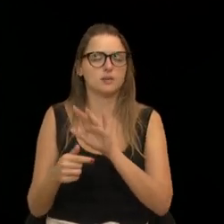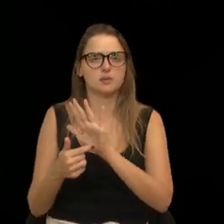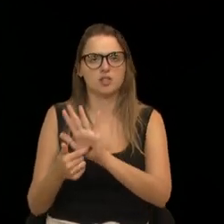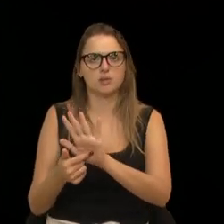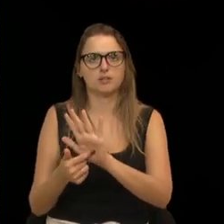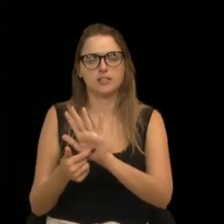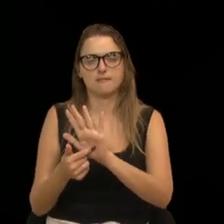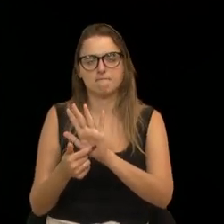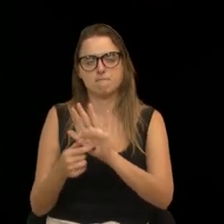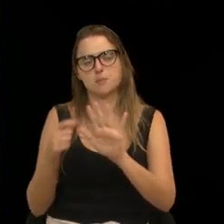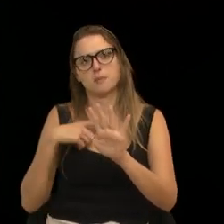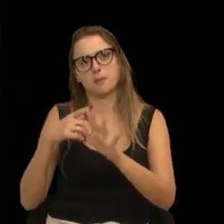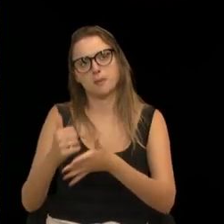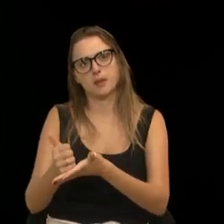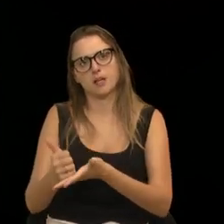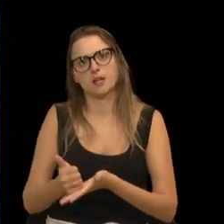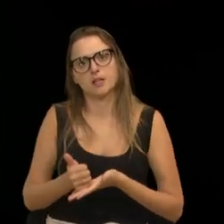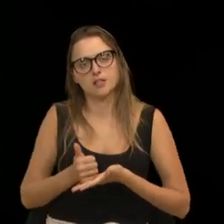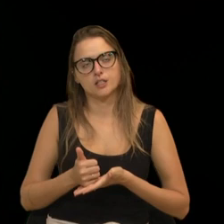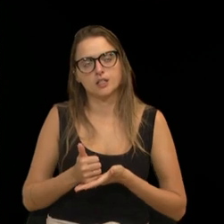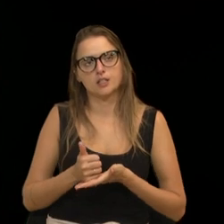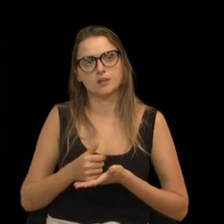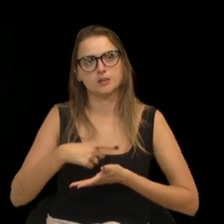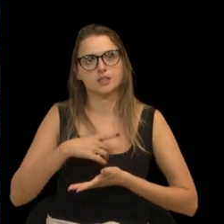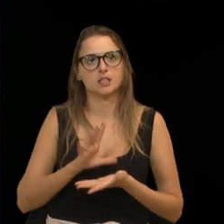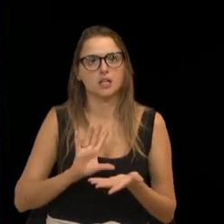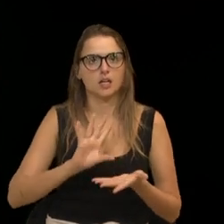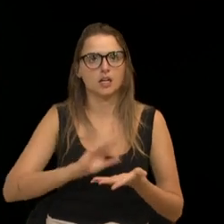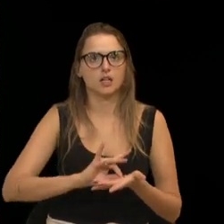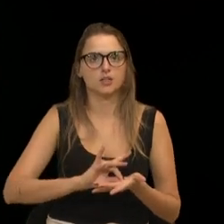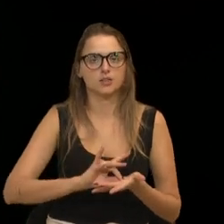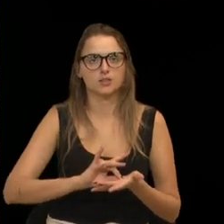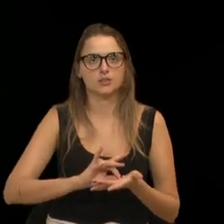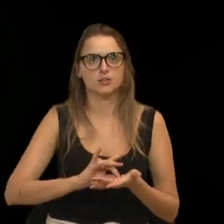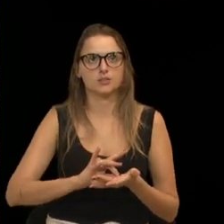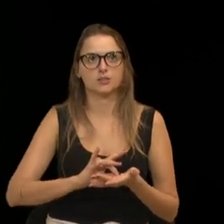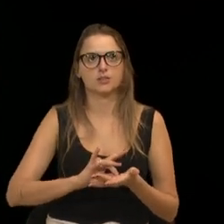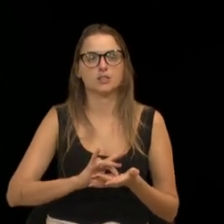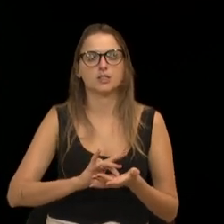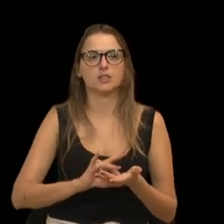e apoia, dessa forma, a consolidação de novas empresas na cidade de Caxias do Sul.